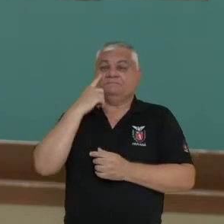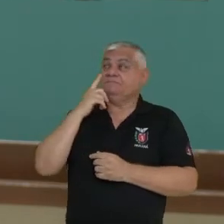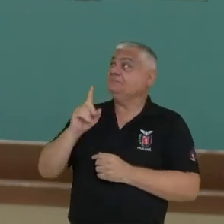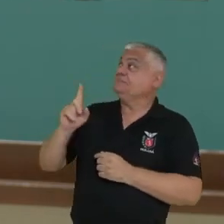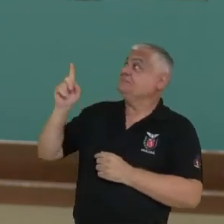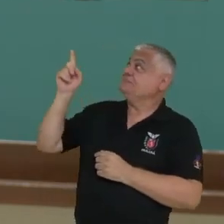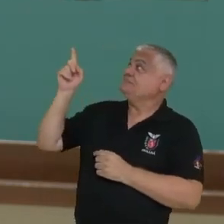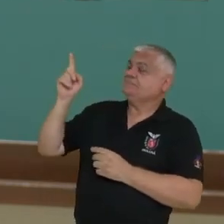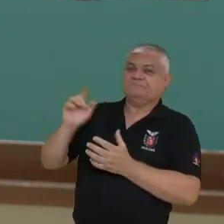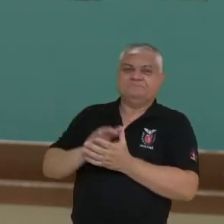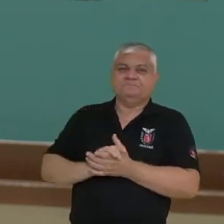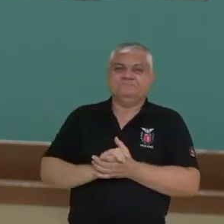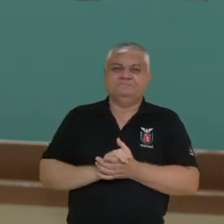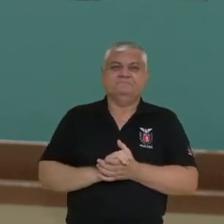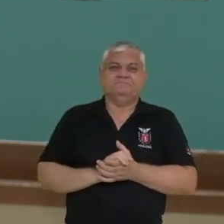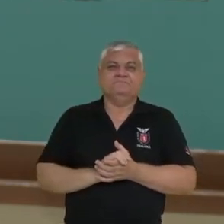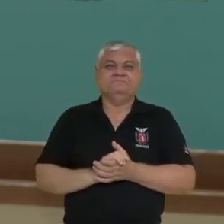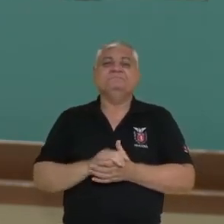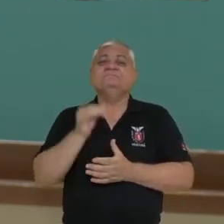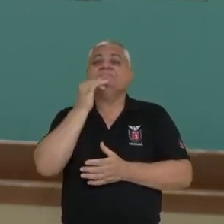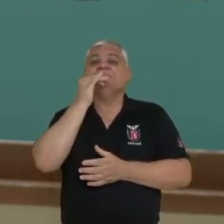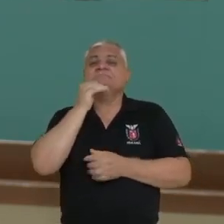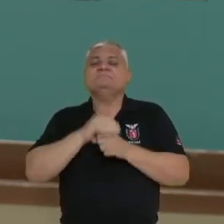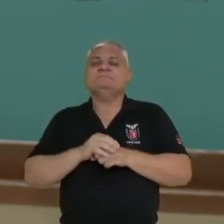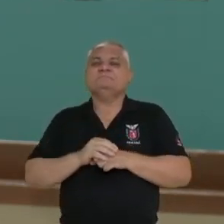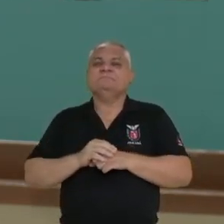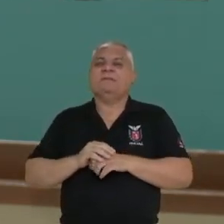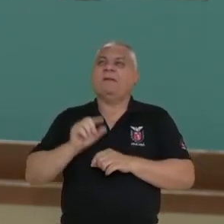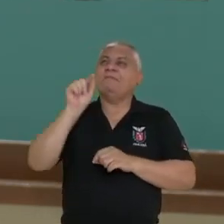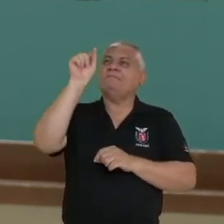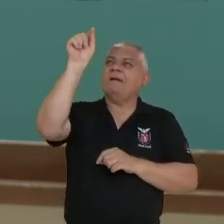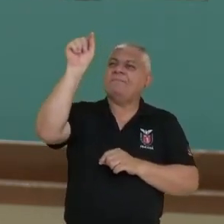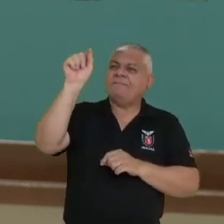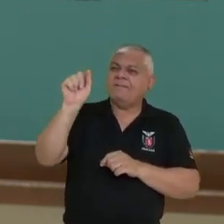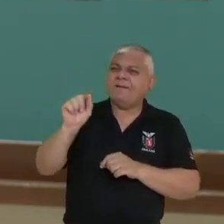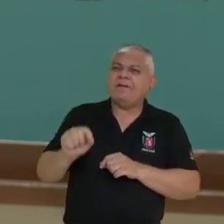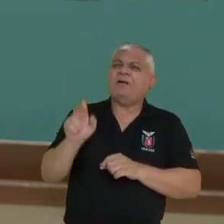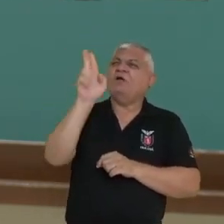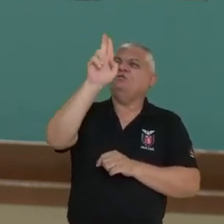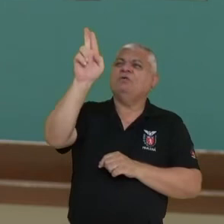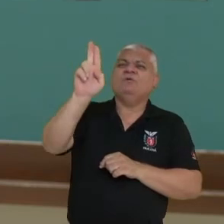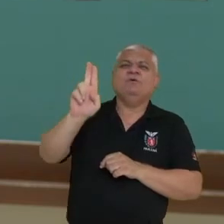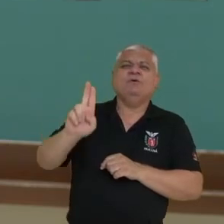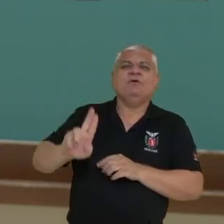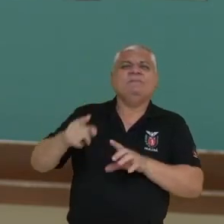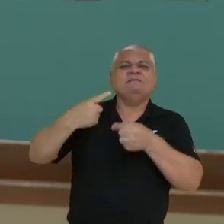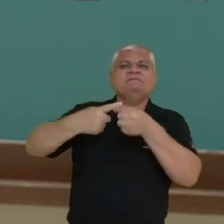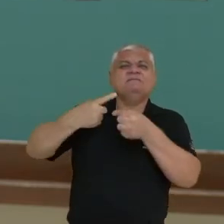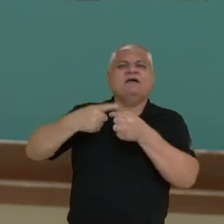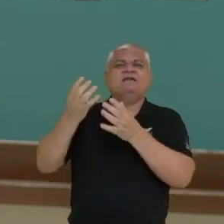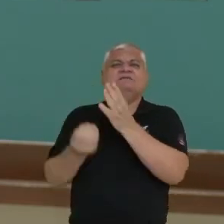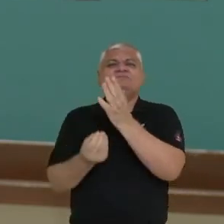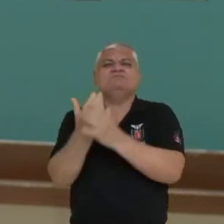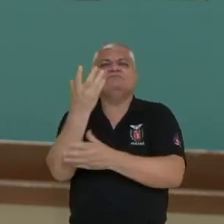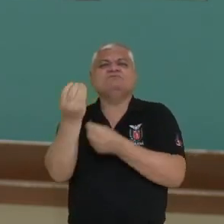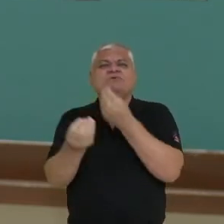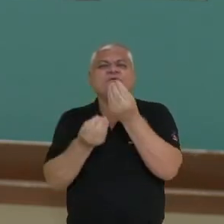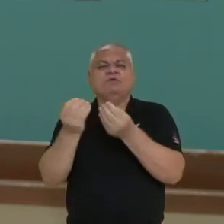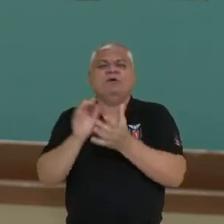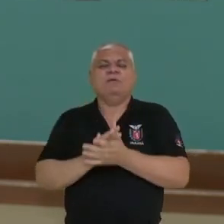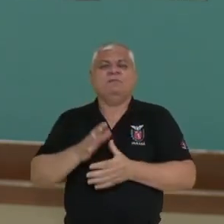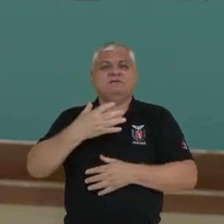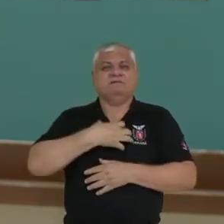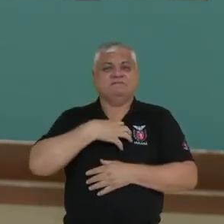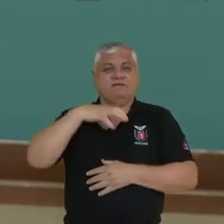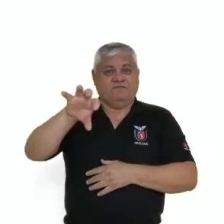a instituição das cidades, como que elas surgem, como que elas se desenvolvem. Vamos fazer uma referência a Salvador.